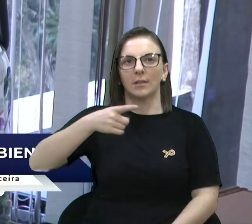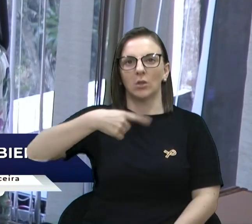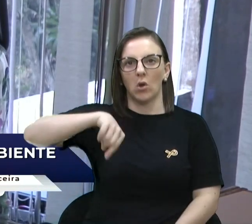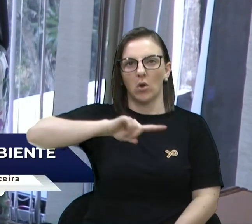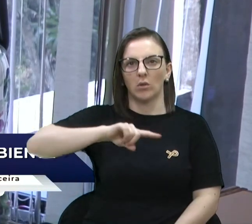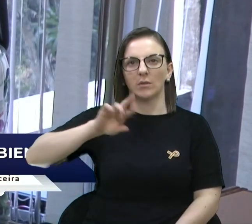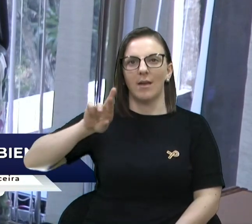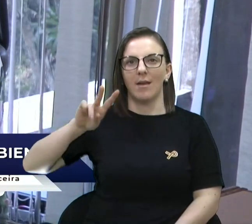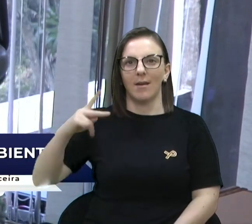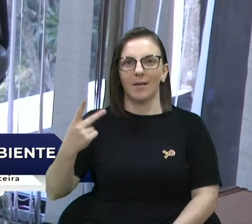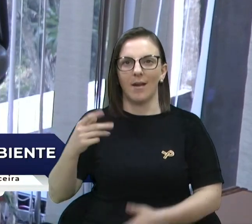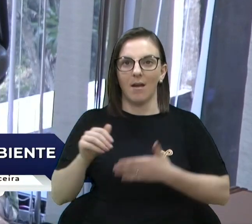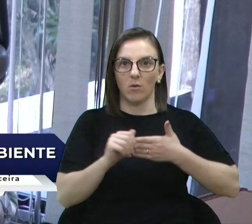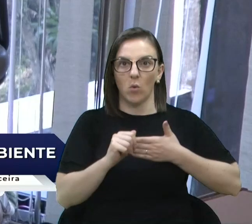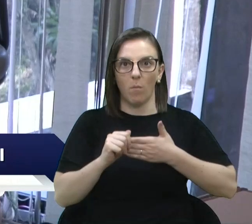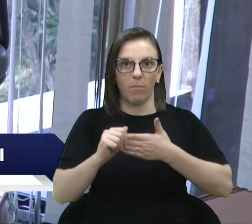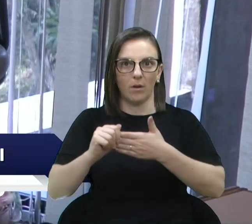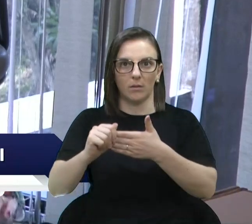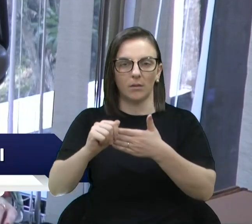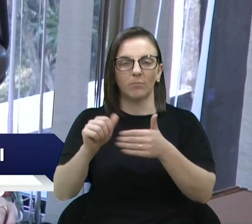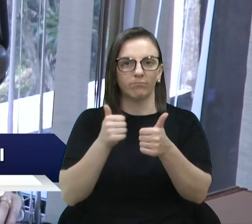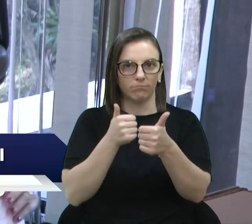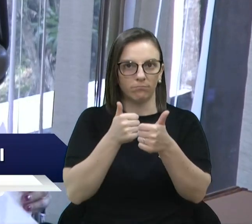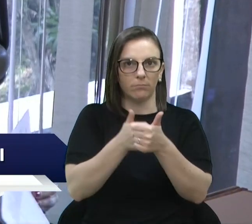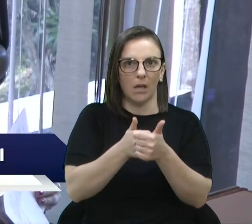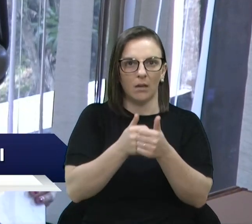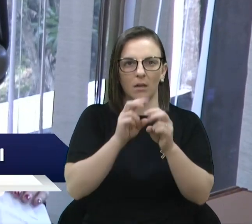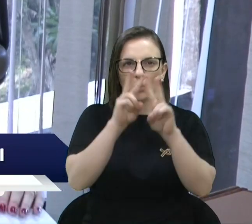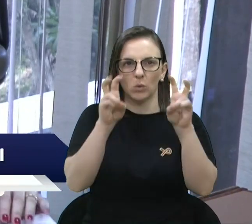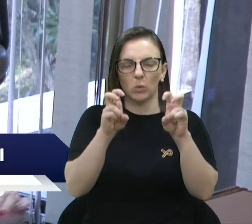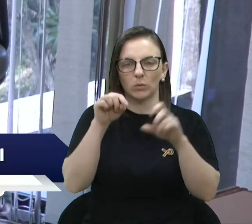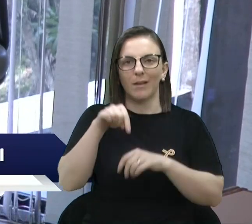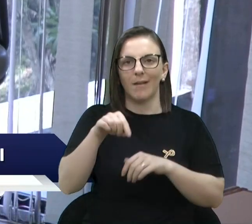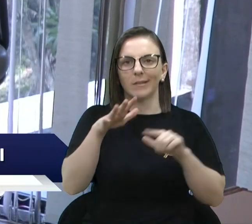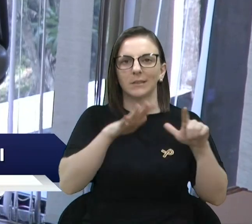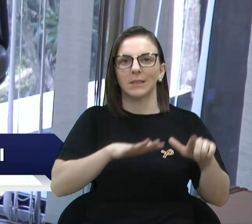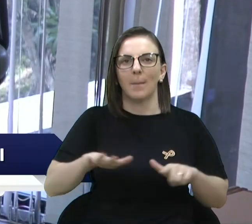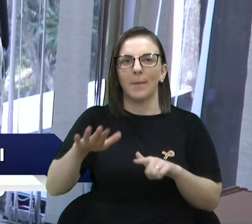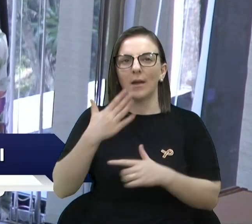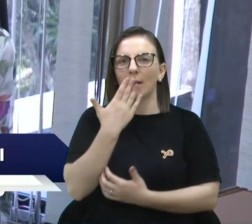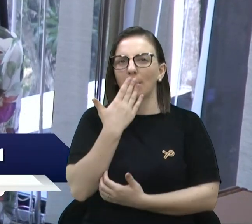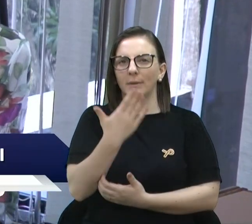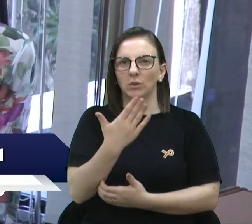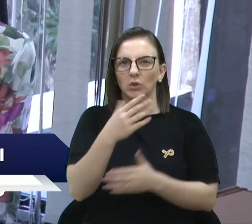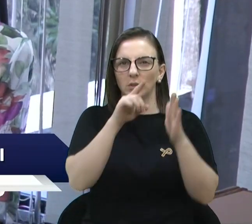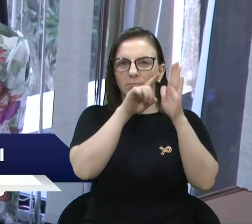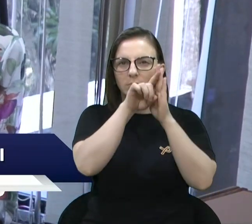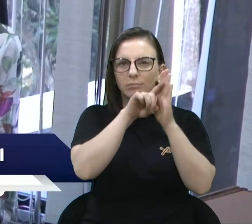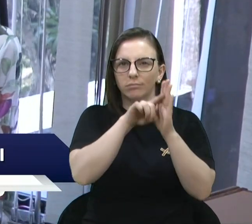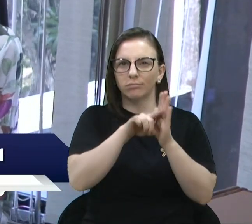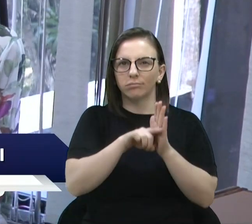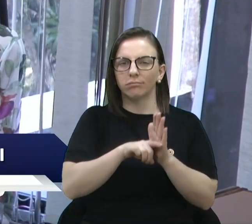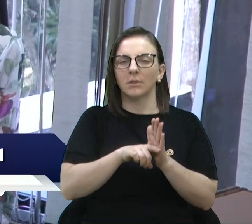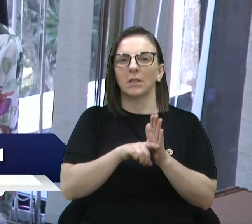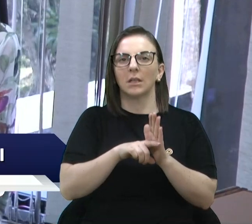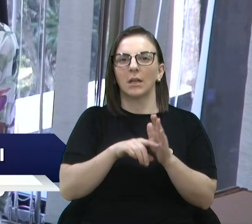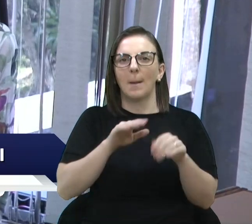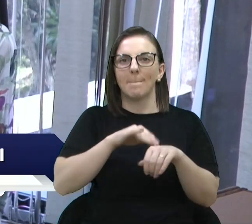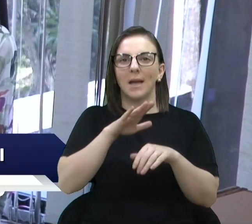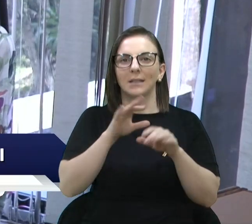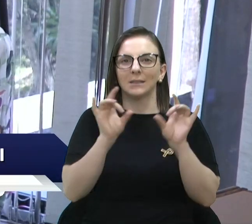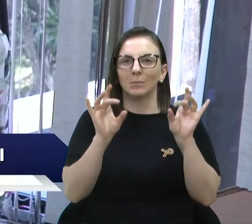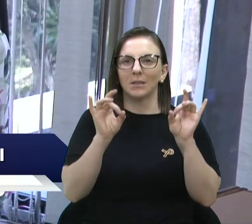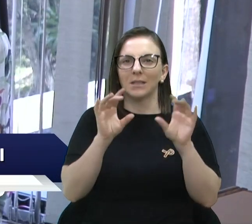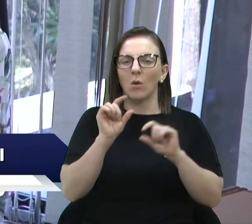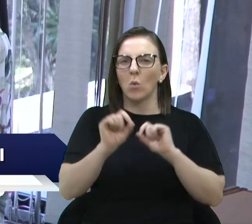acompanha isso muito de perto, mas essa semana eu pedi um levantamento mais específico a respeito da falta de médicos. Porque, na verdade,